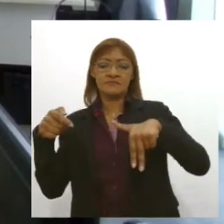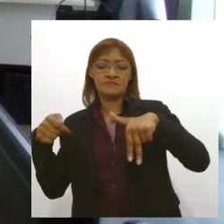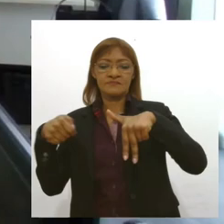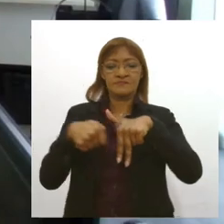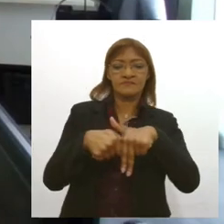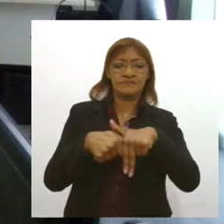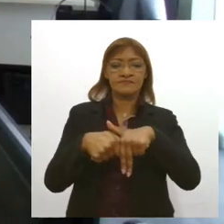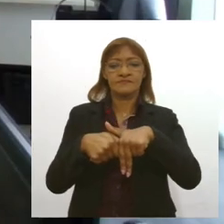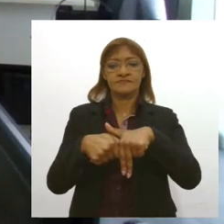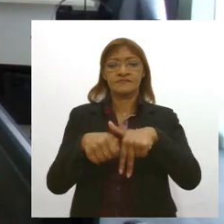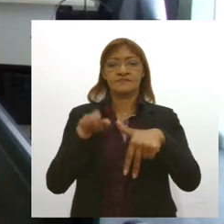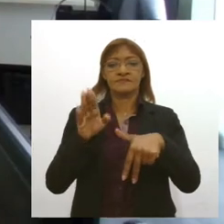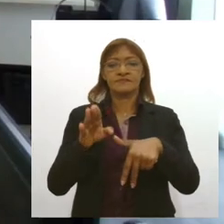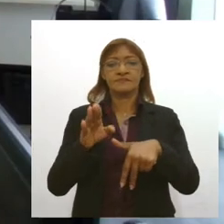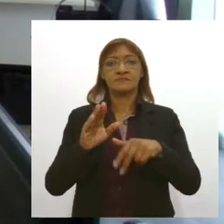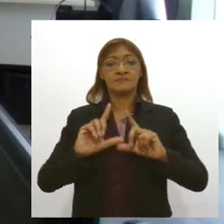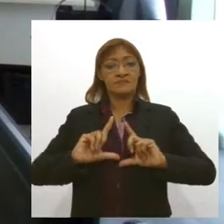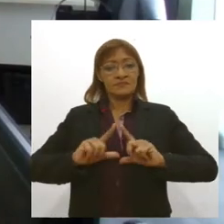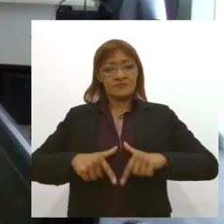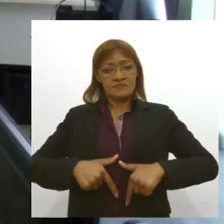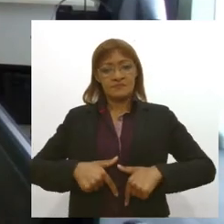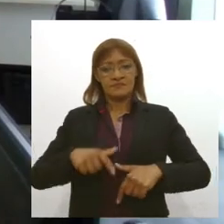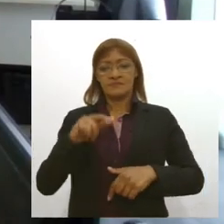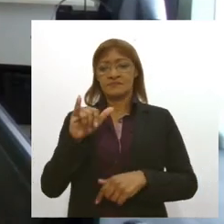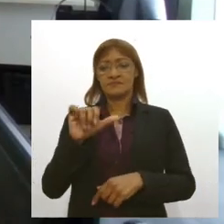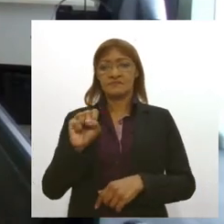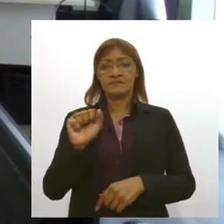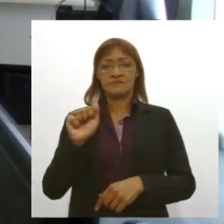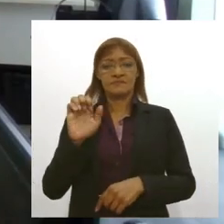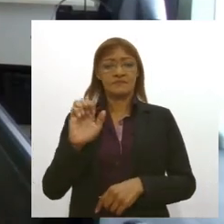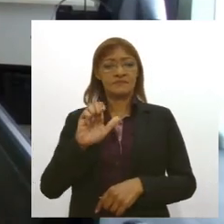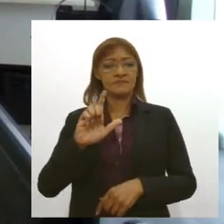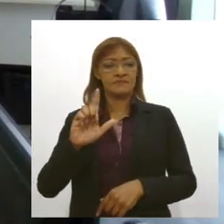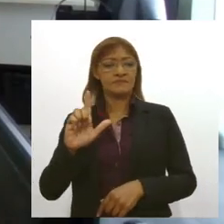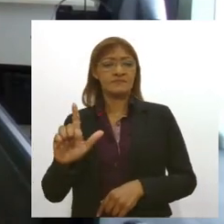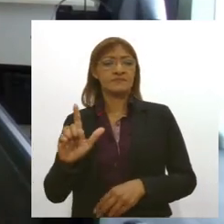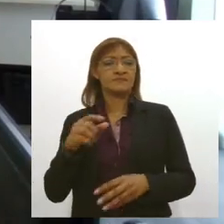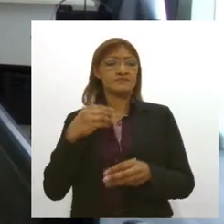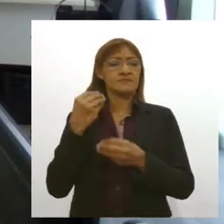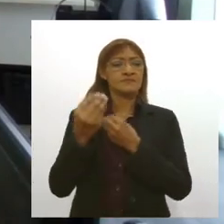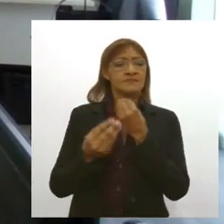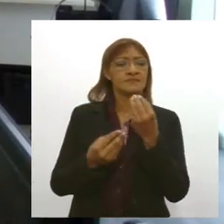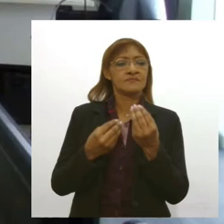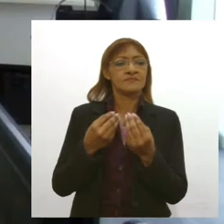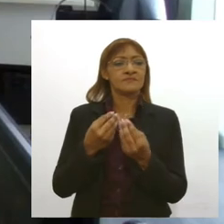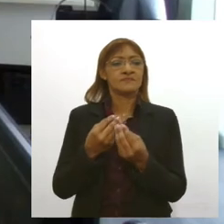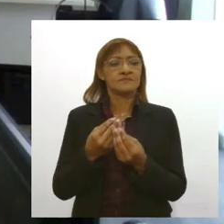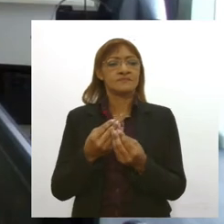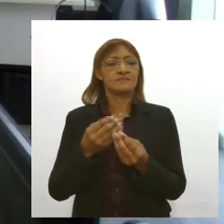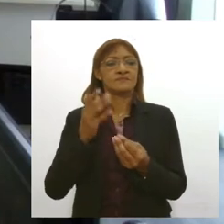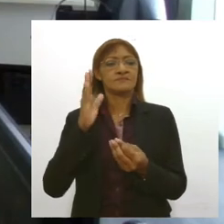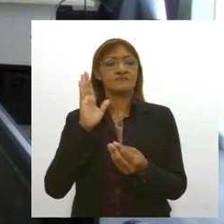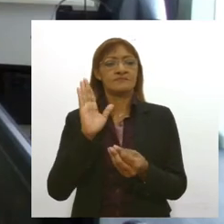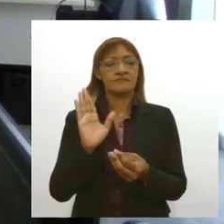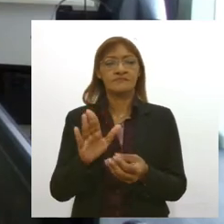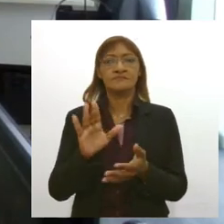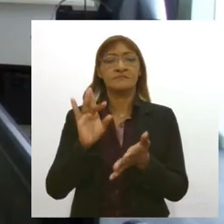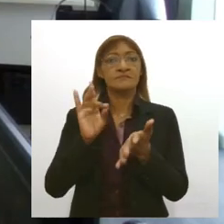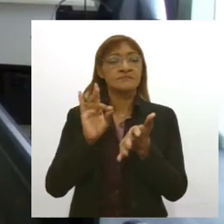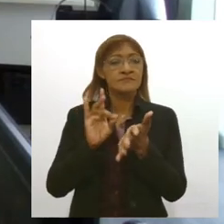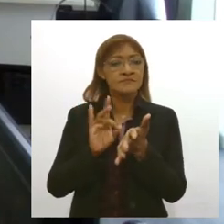comissão eles quiseram saber porque foi que o país voltou à normalidade recebendo turistas abrindo